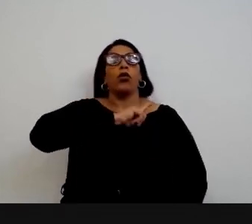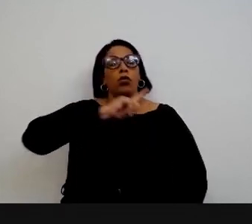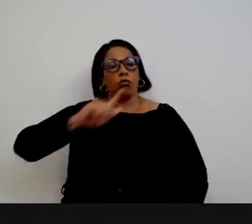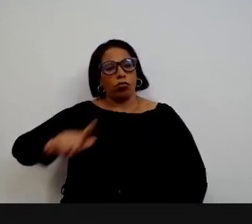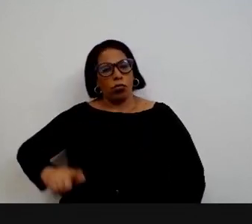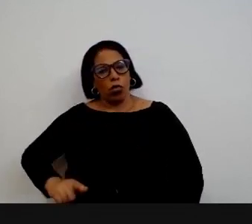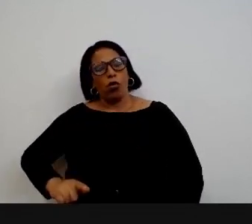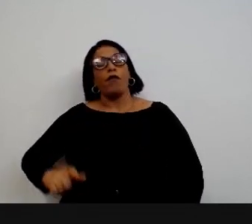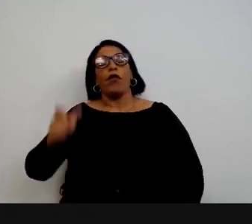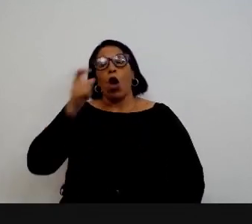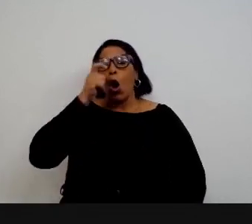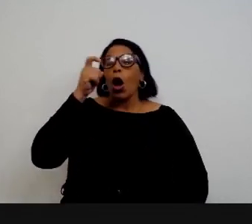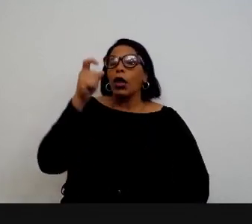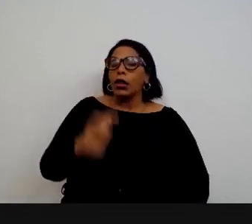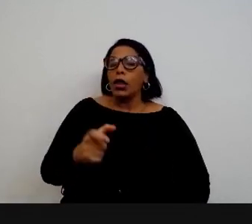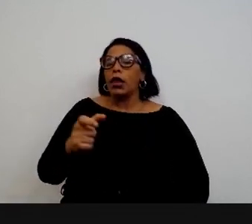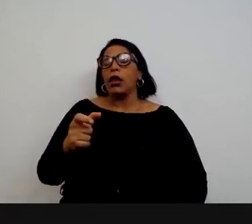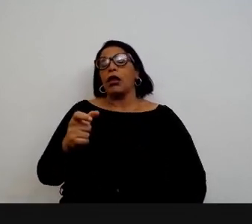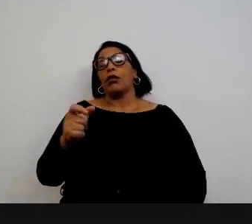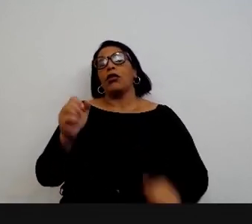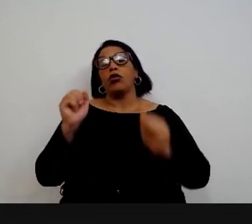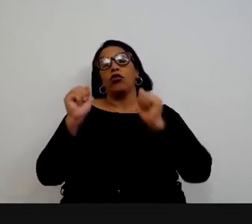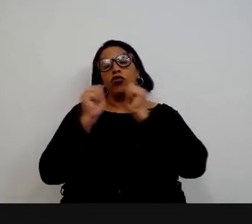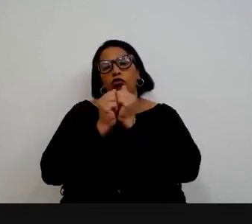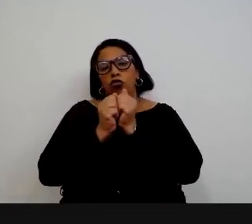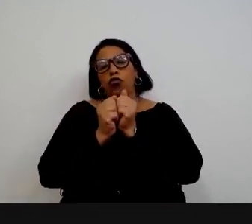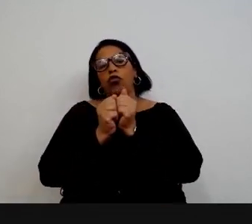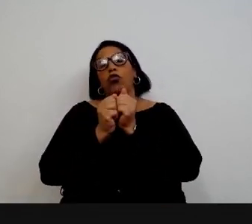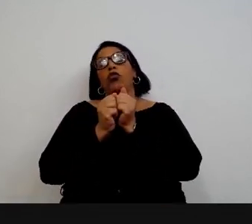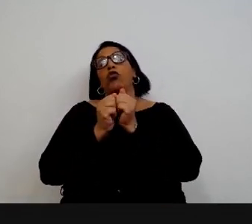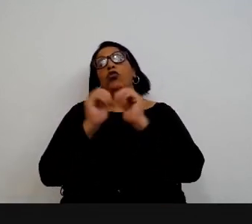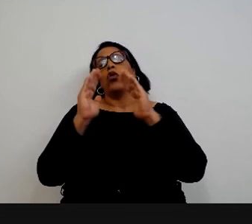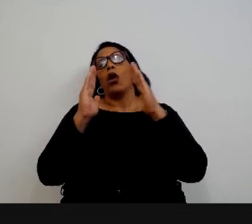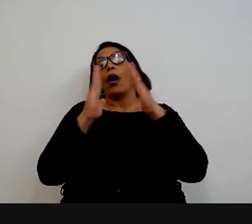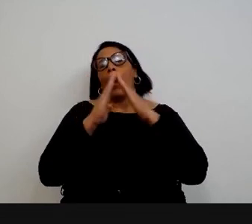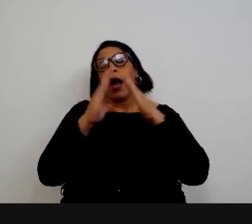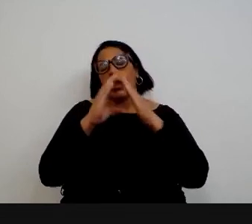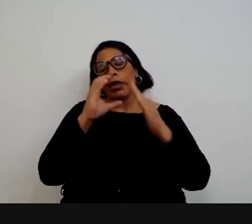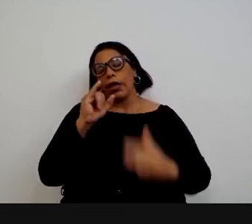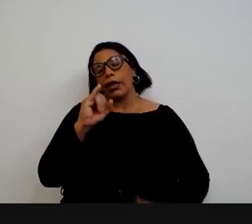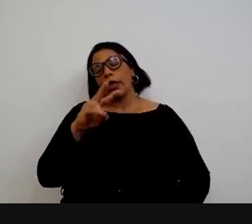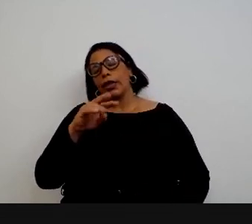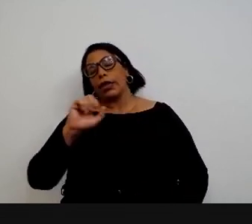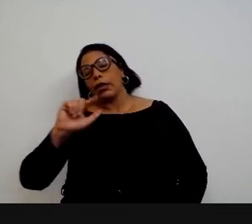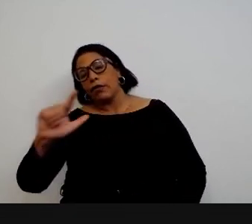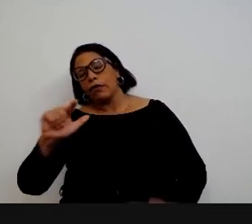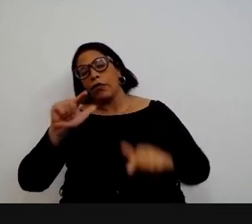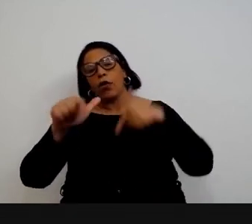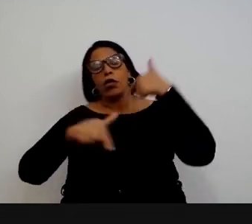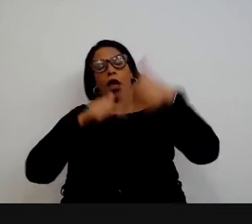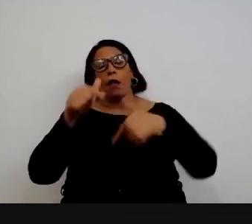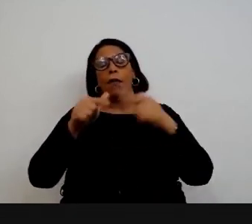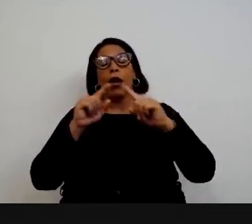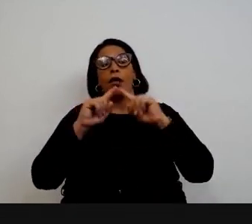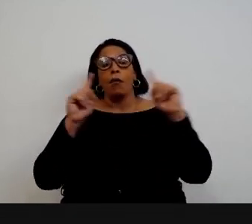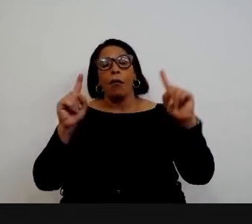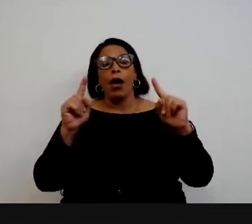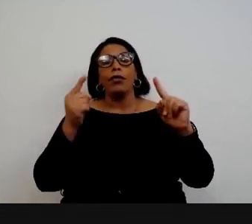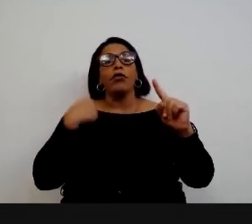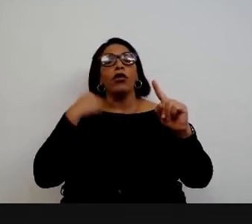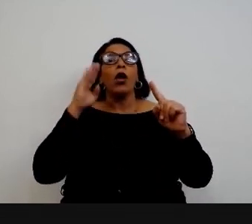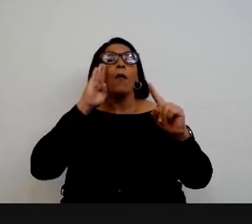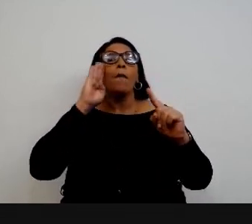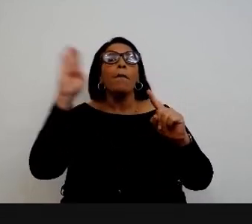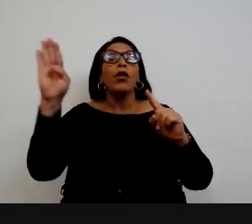conseguiu com isso também ter esse trabalho muito próximo da Secretaria de Governo da Casa Civil por outro lado a gente tem tentado